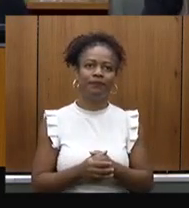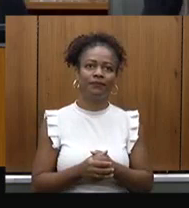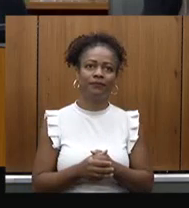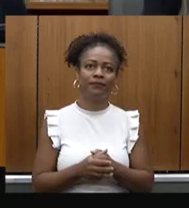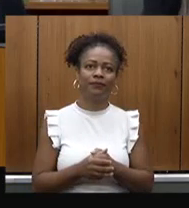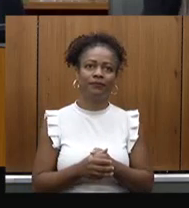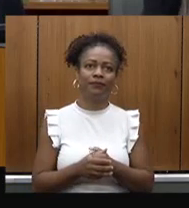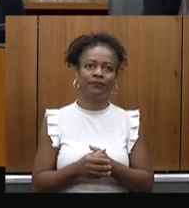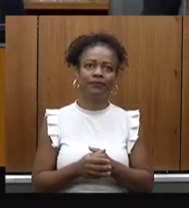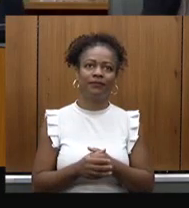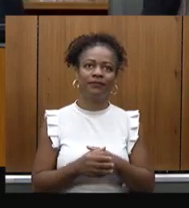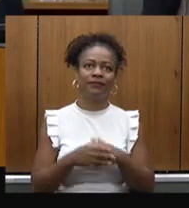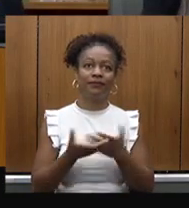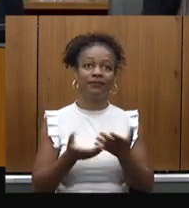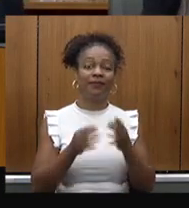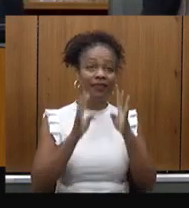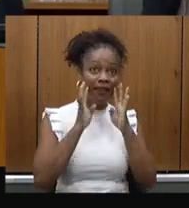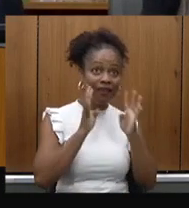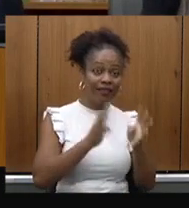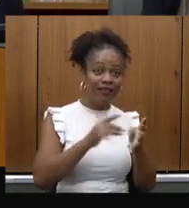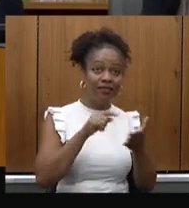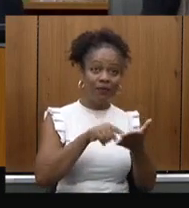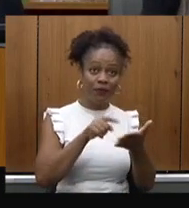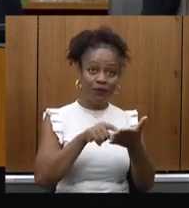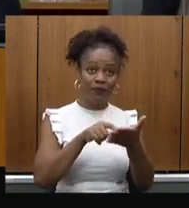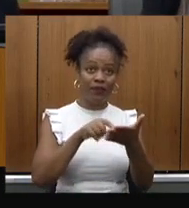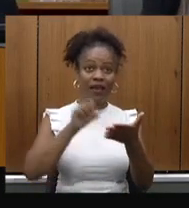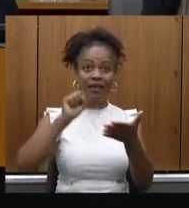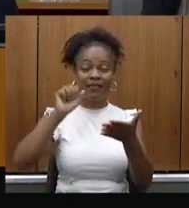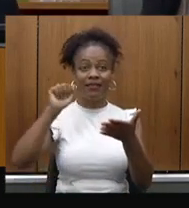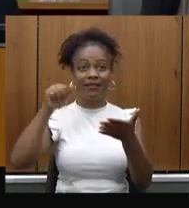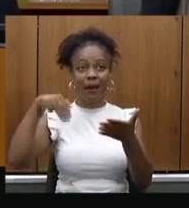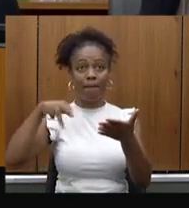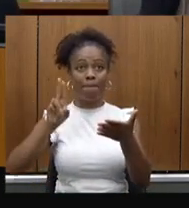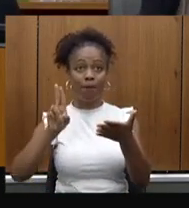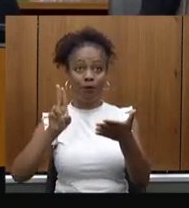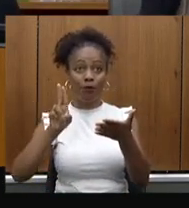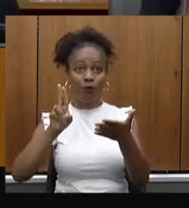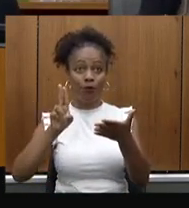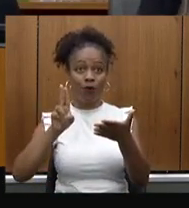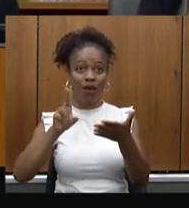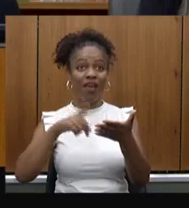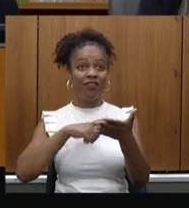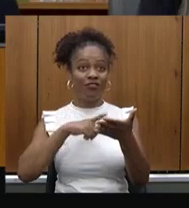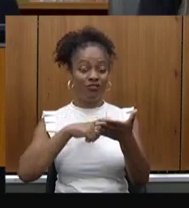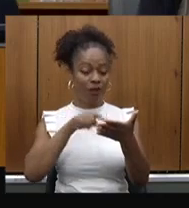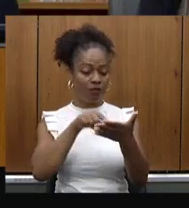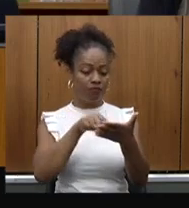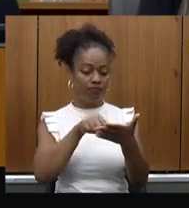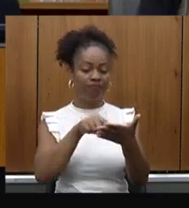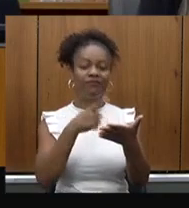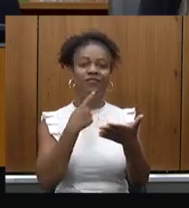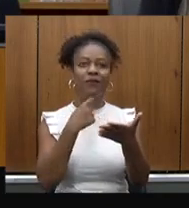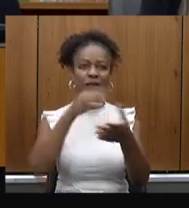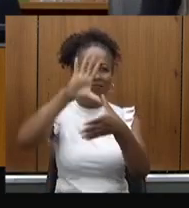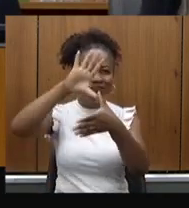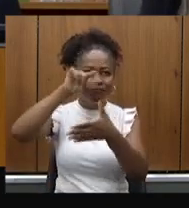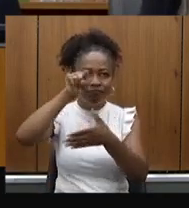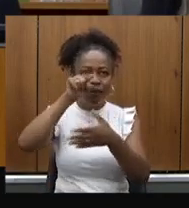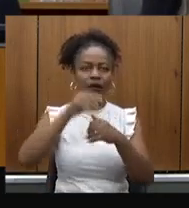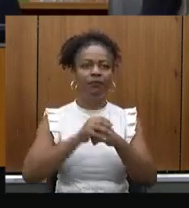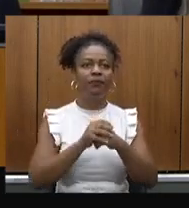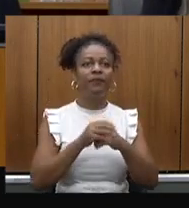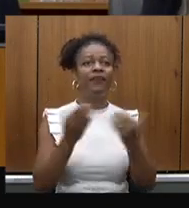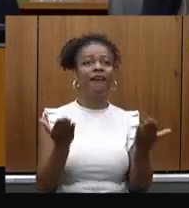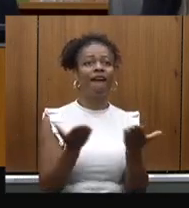Atenção terciária, nós vamos falar agora do SAMU. Olha, em 2019 o SAMU só tinha onde está em vermelho aí no mapa, e agora nós